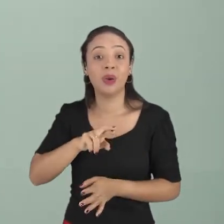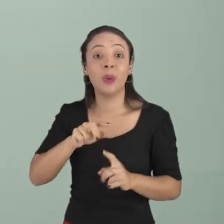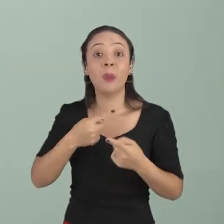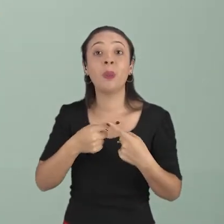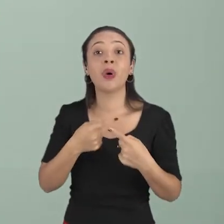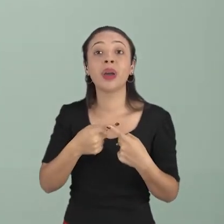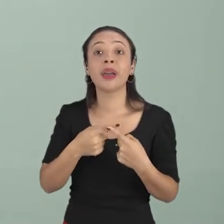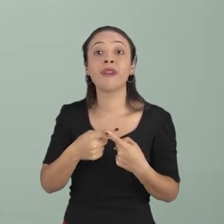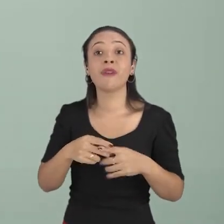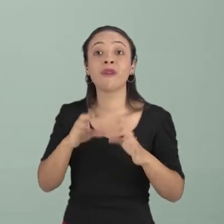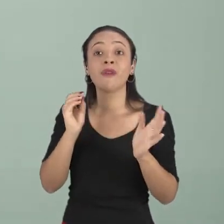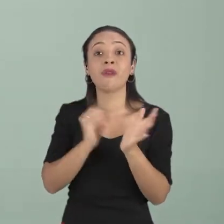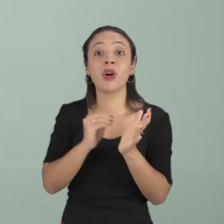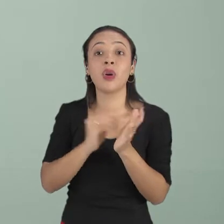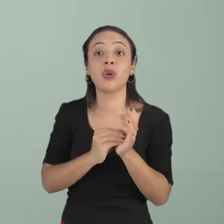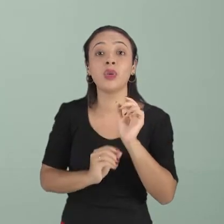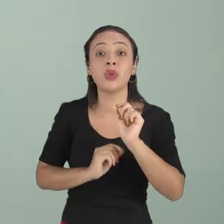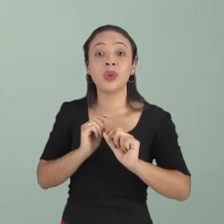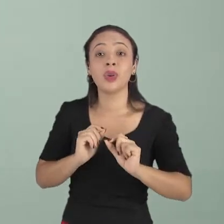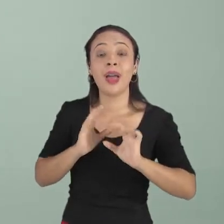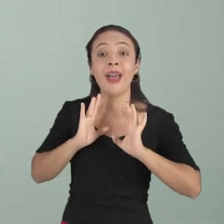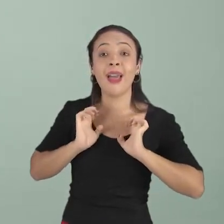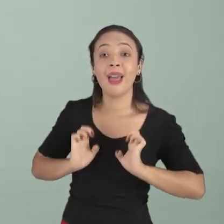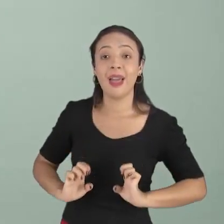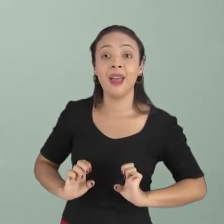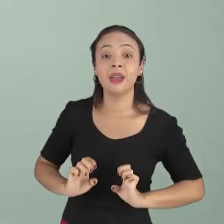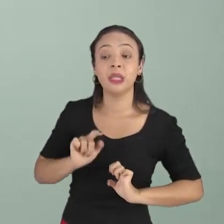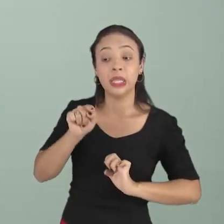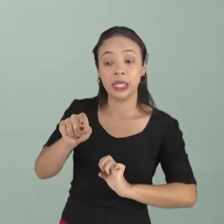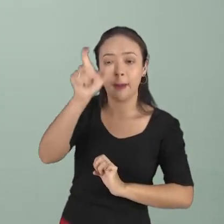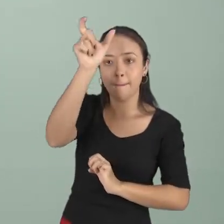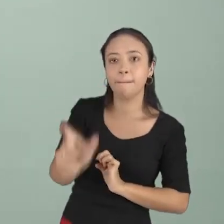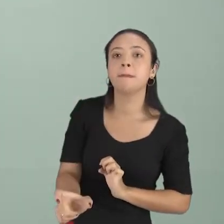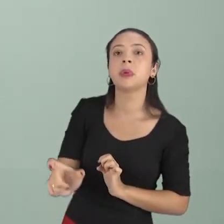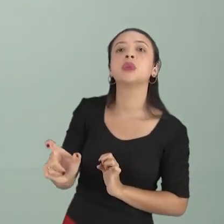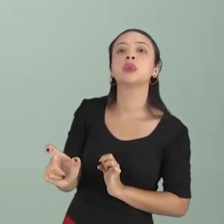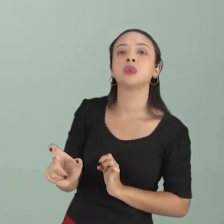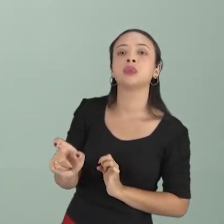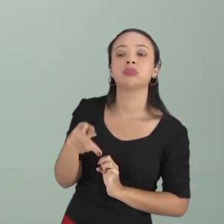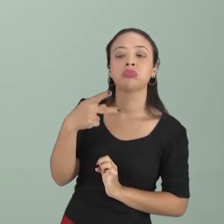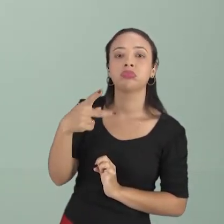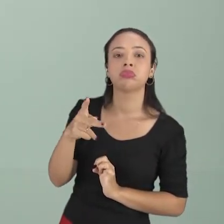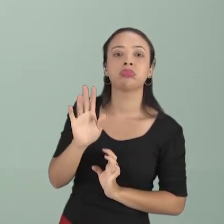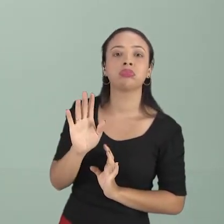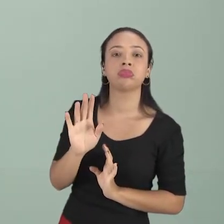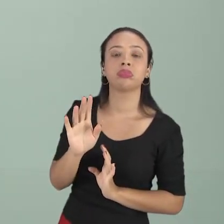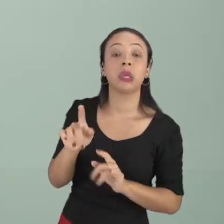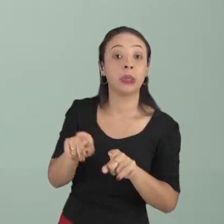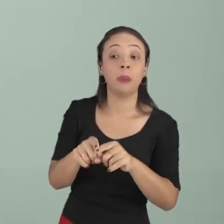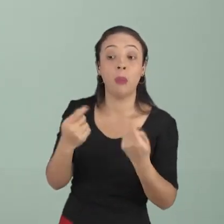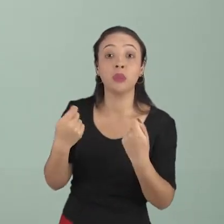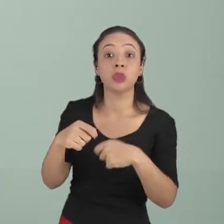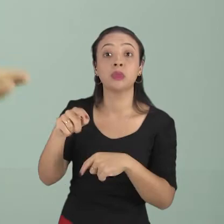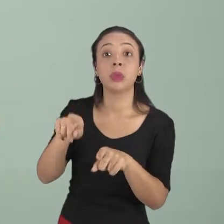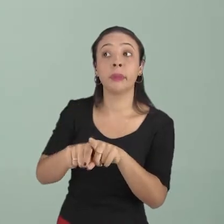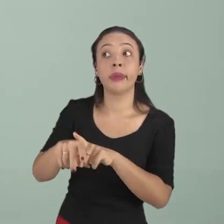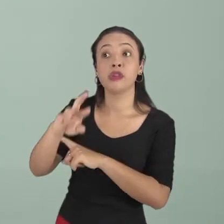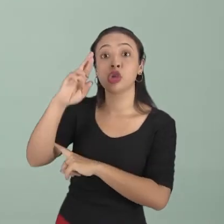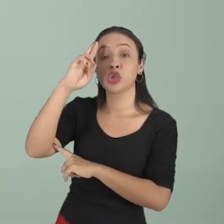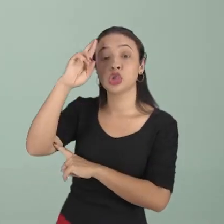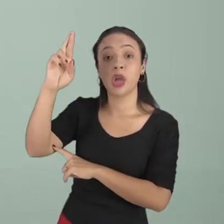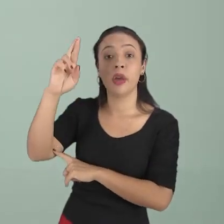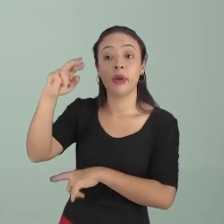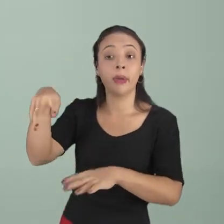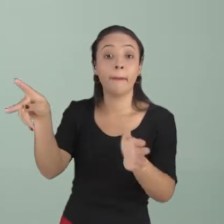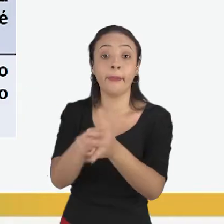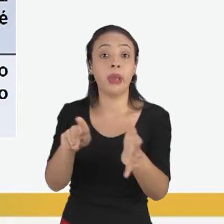Mas aí não é religião em si. É a conduta pontual e específica até de líderes ou de alguém que pertence